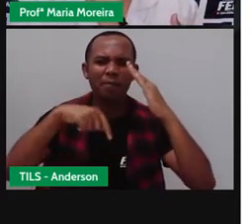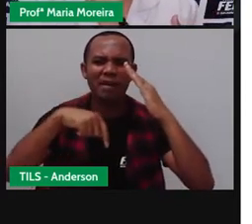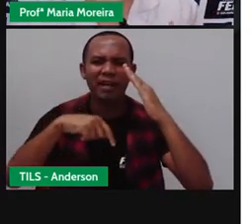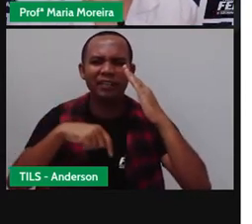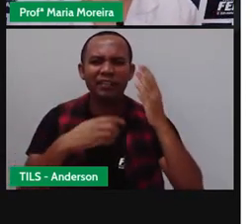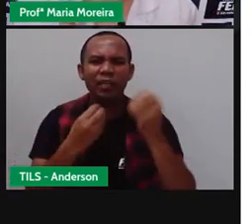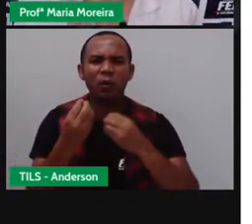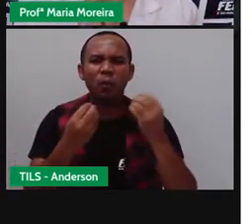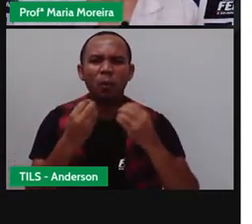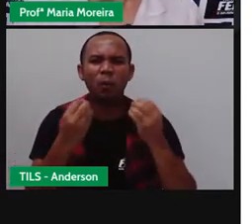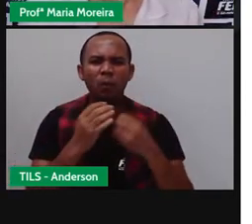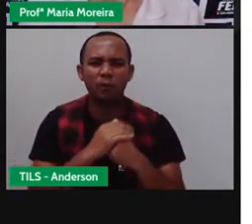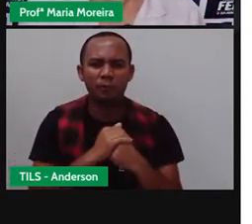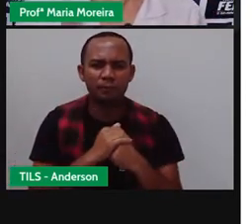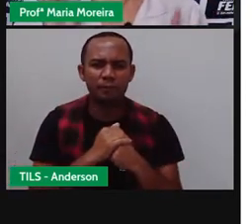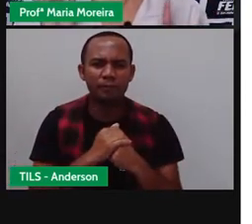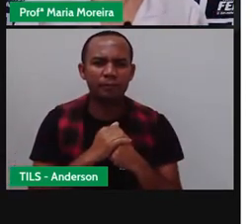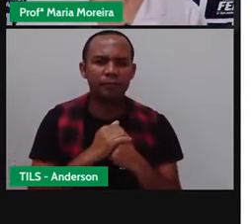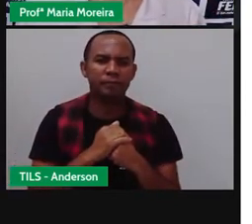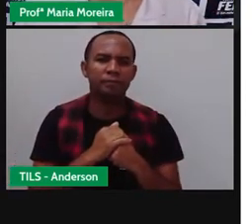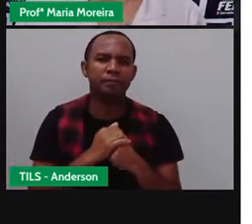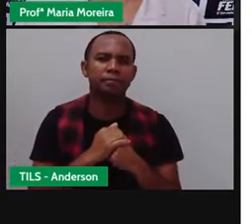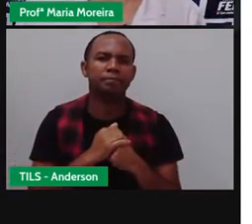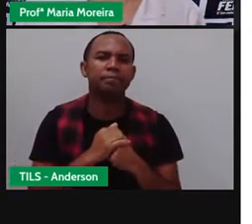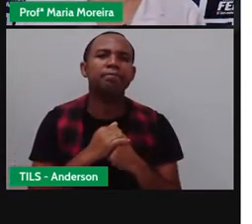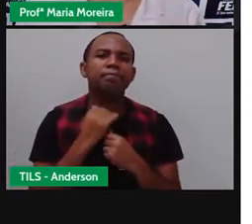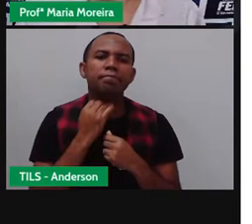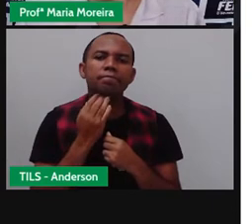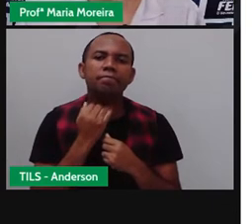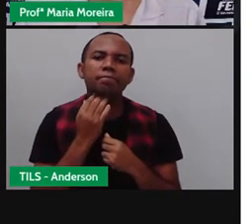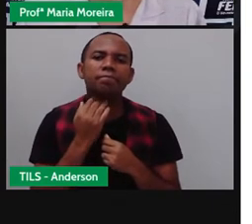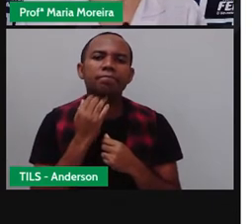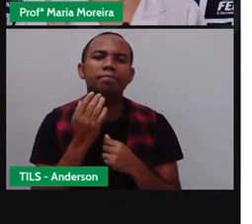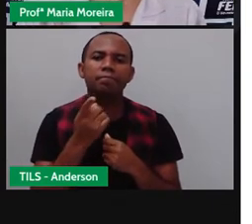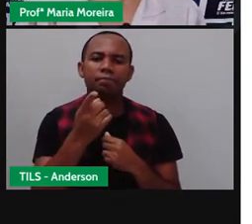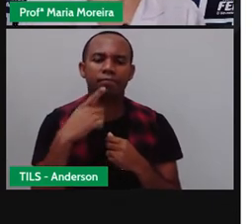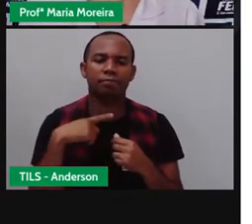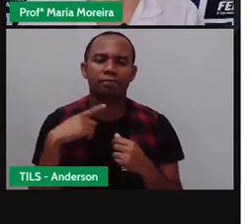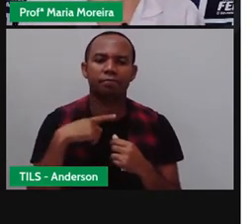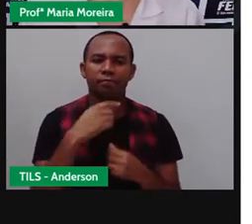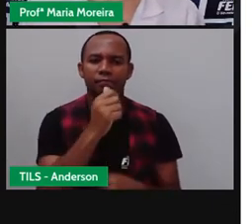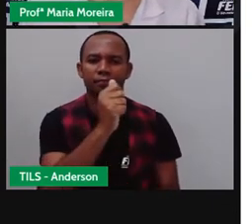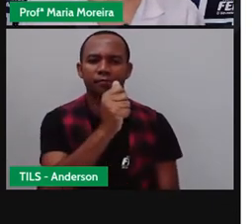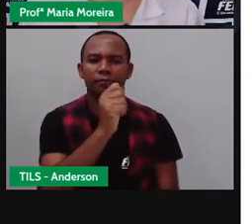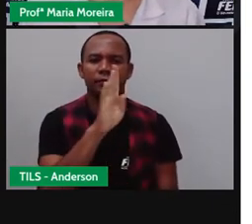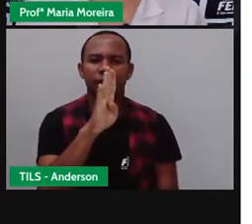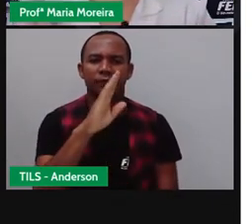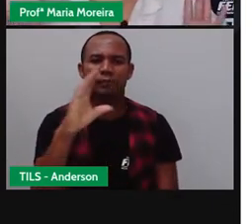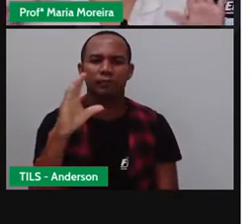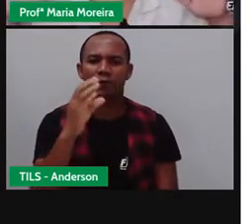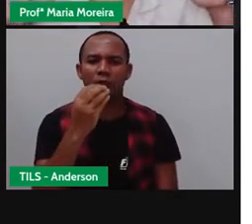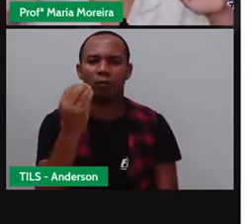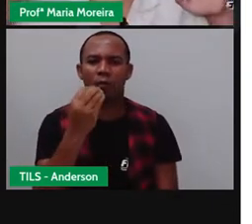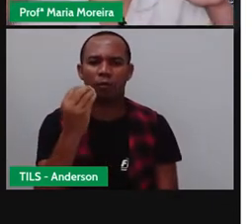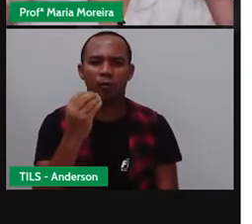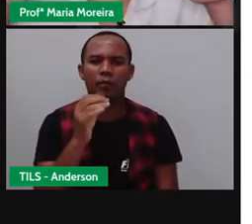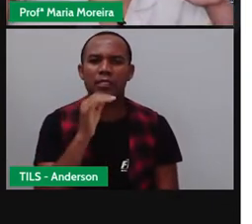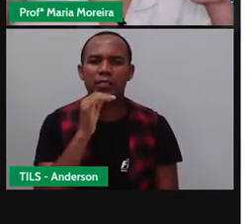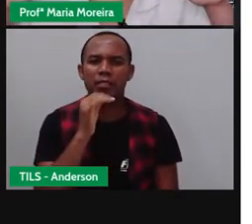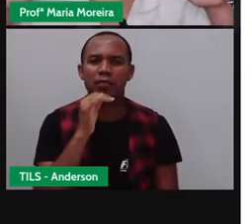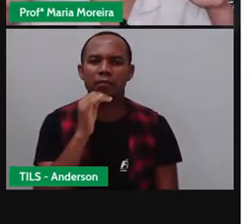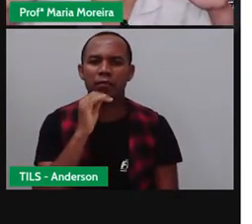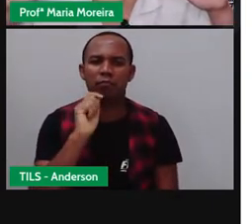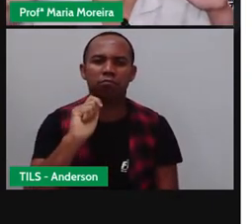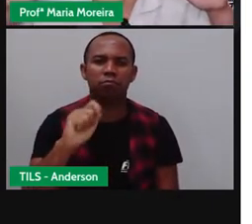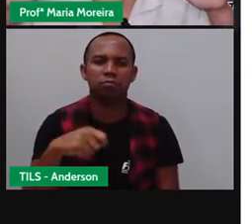comunicação. Pois é. A Pró, inclusive, colocou o alfabeto aí do lado, para que vocês compreendessem que... Olha só, está vendo essas duas